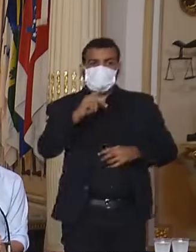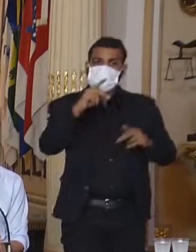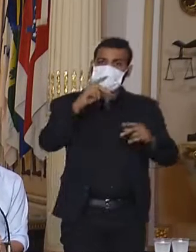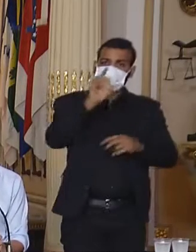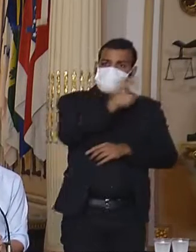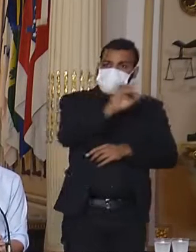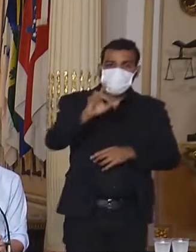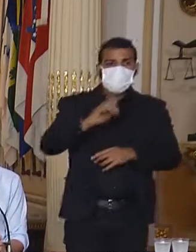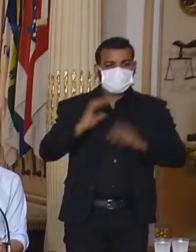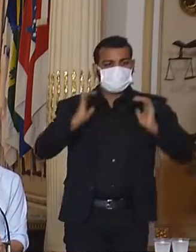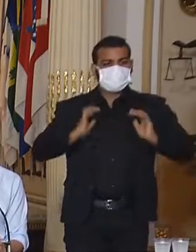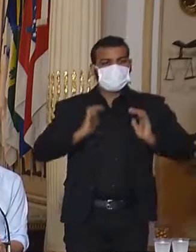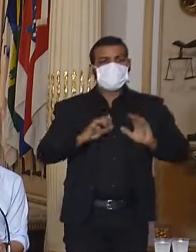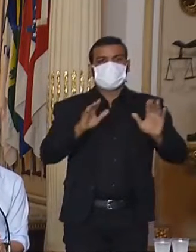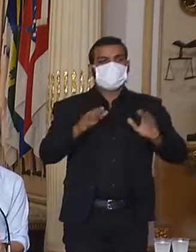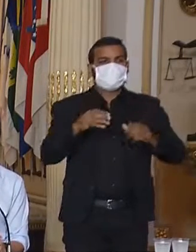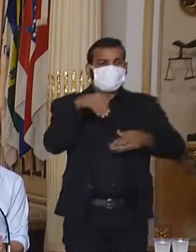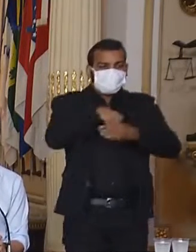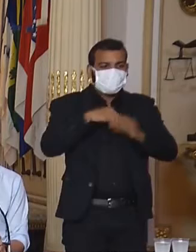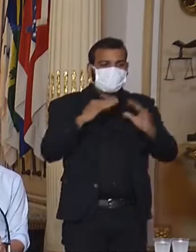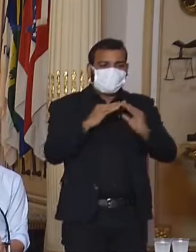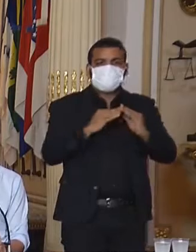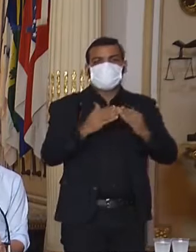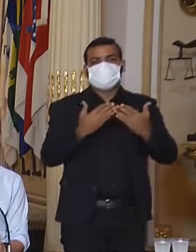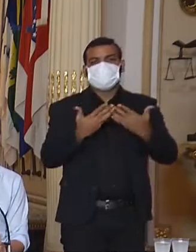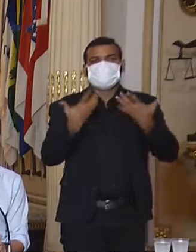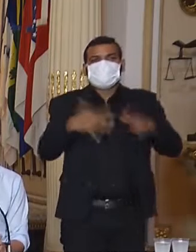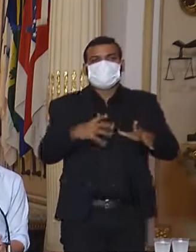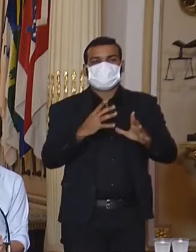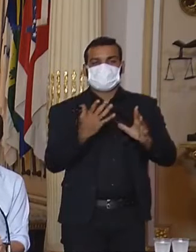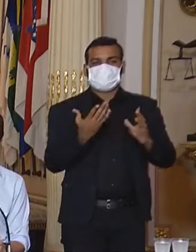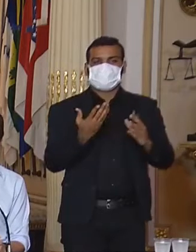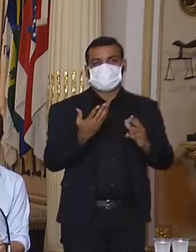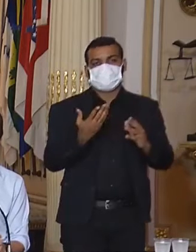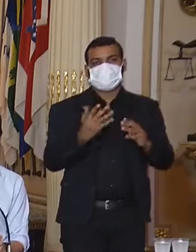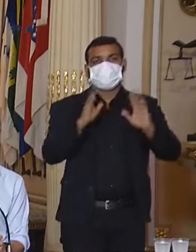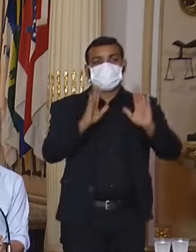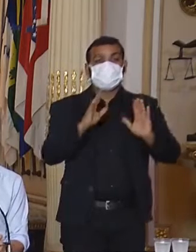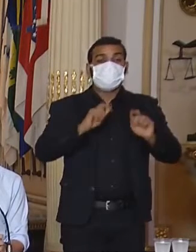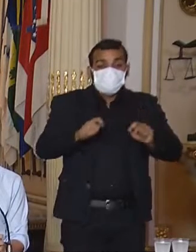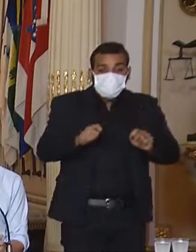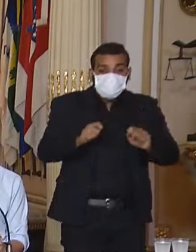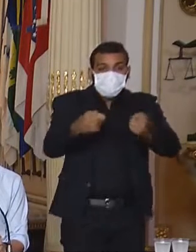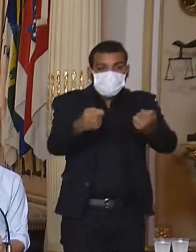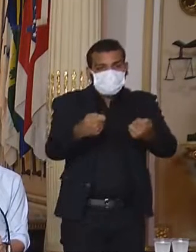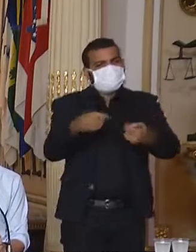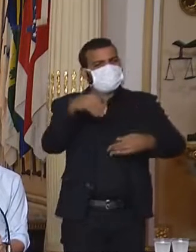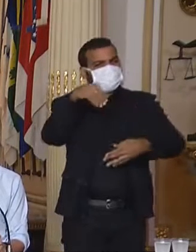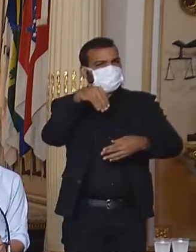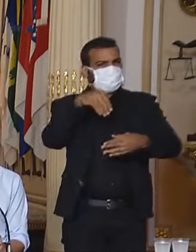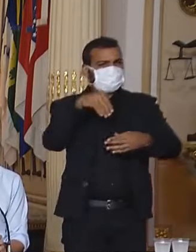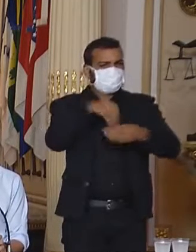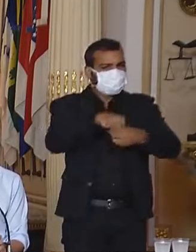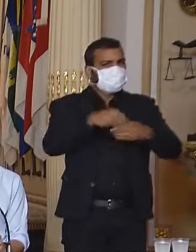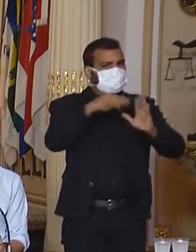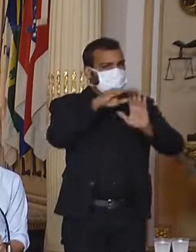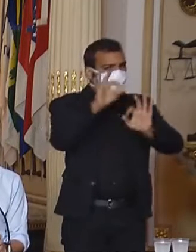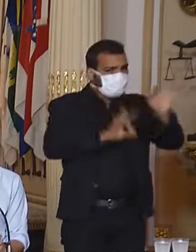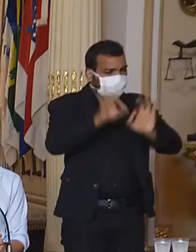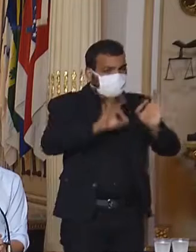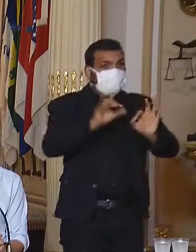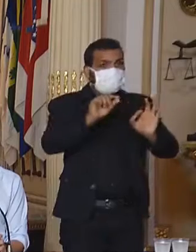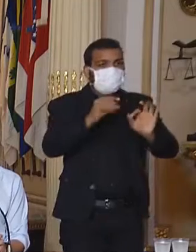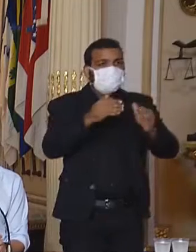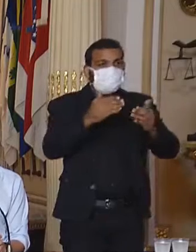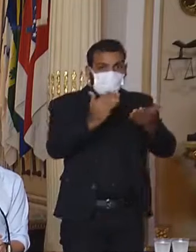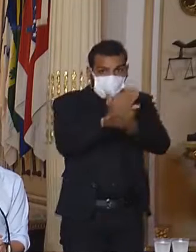estão ficando em casa e não estão querendo se deslocar. O que a gente está fazendo esforço dentro do nosso plano é que a gente possa estar abrindo